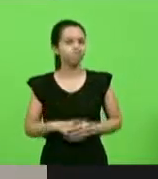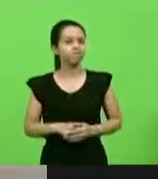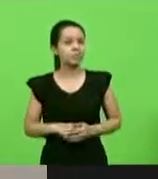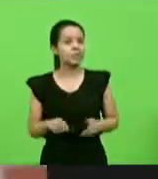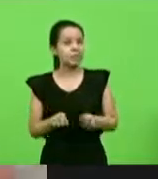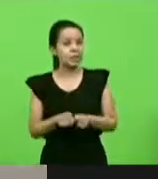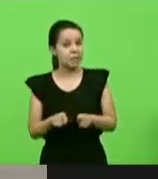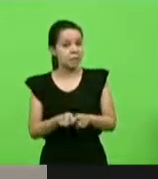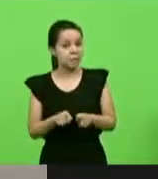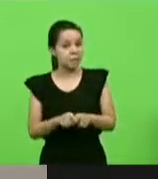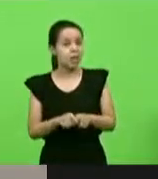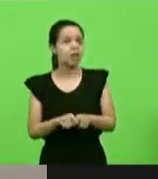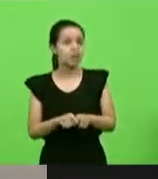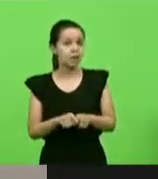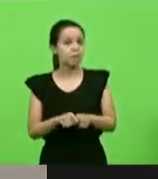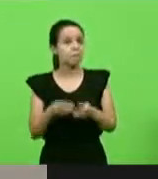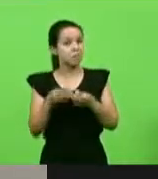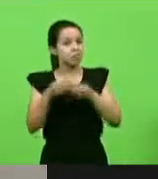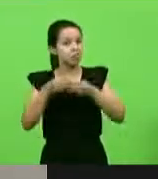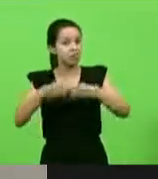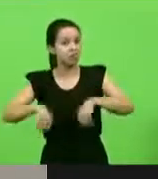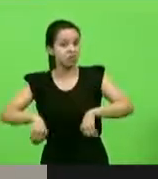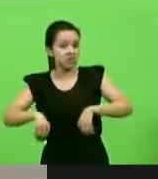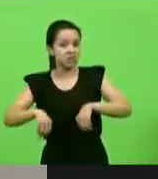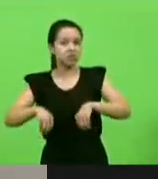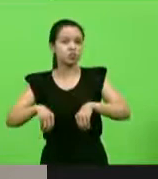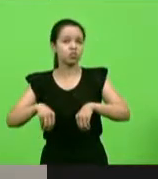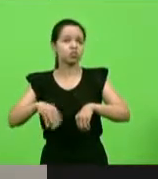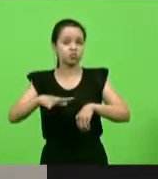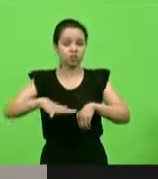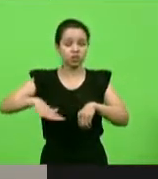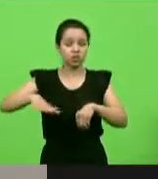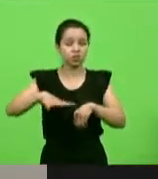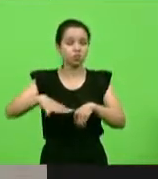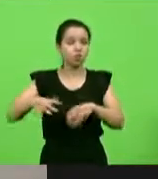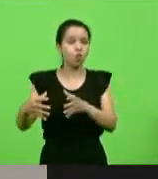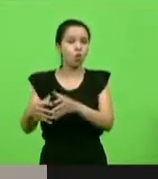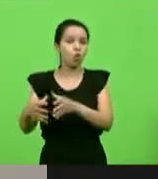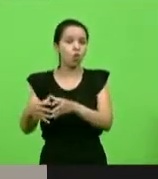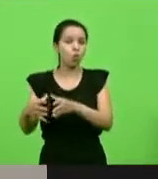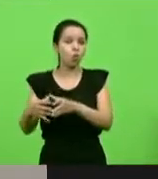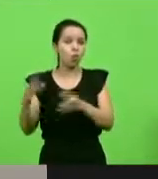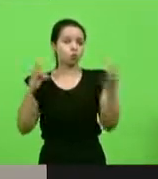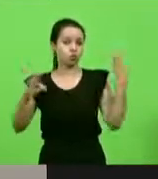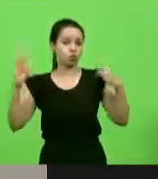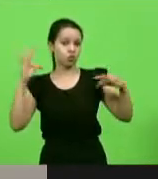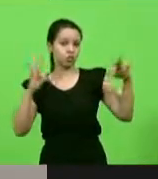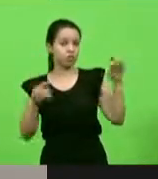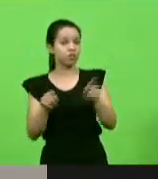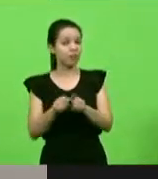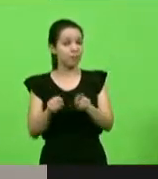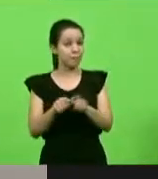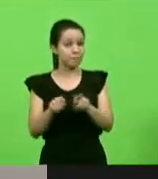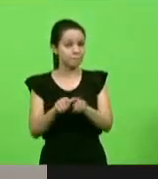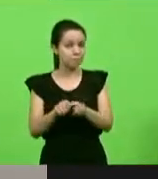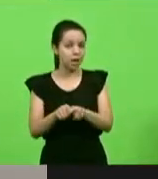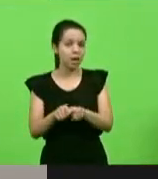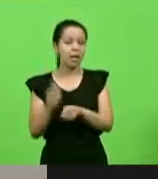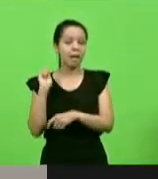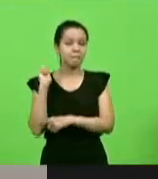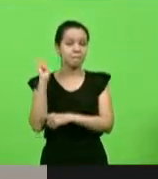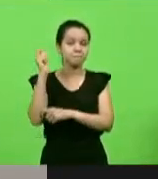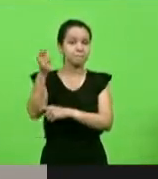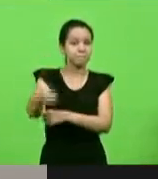enormes no setor do turismo e da pesca artesanal e